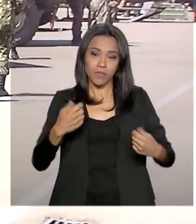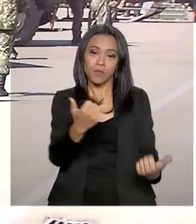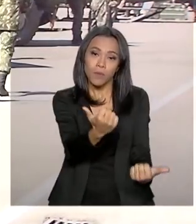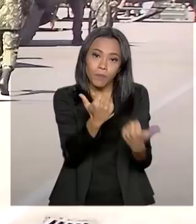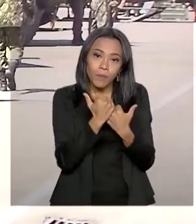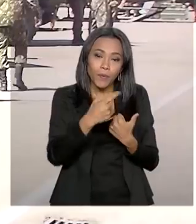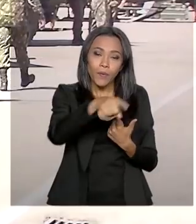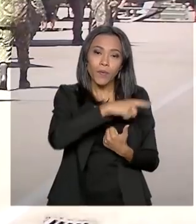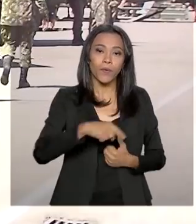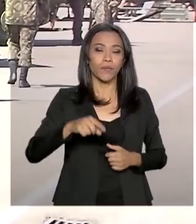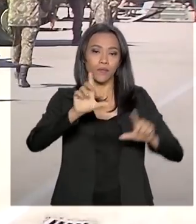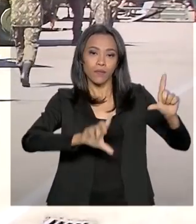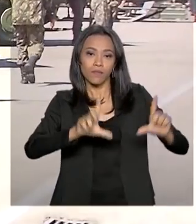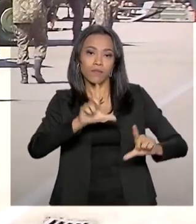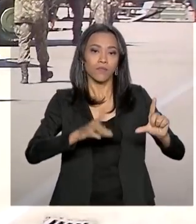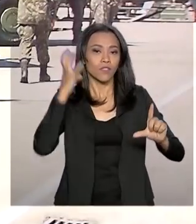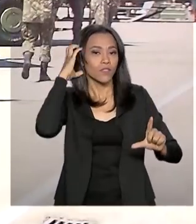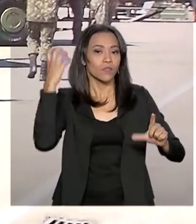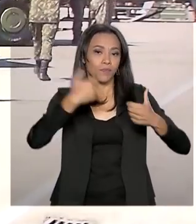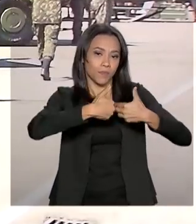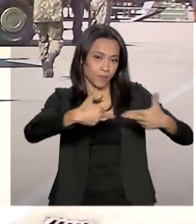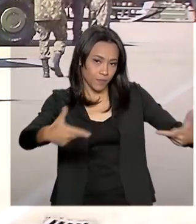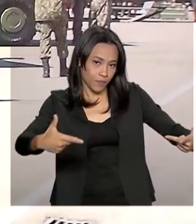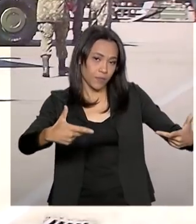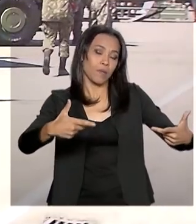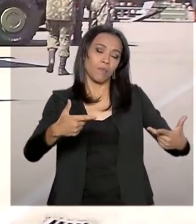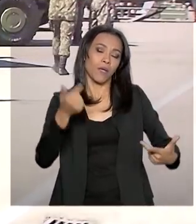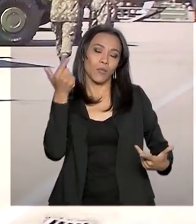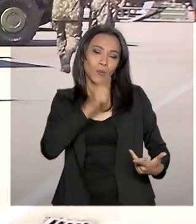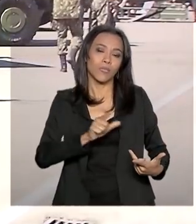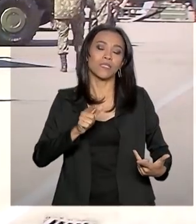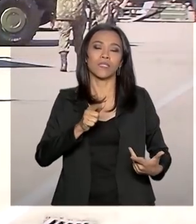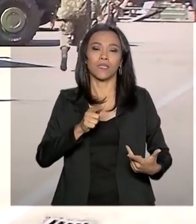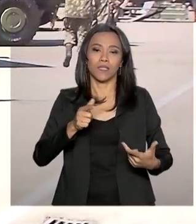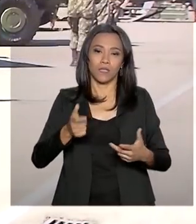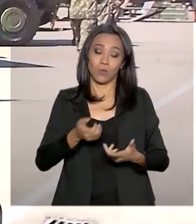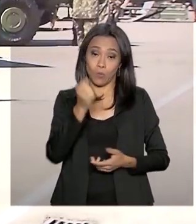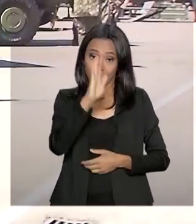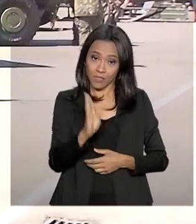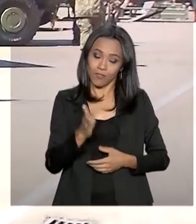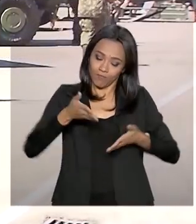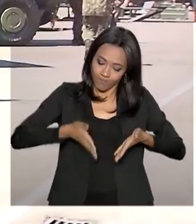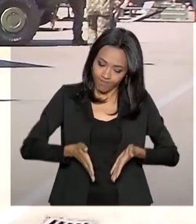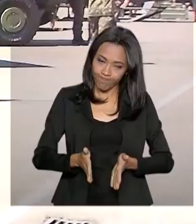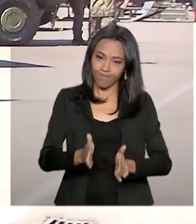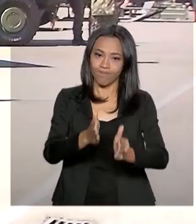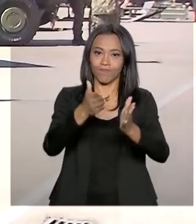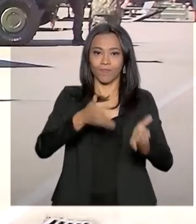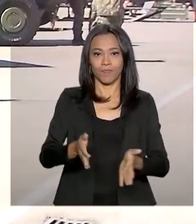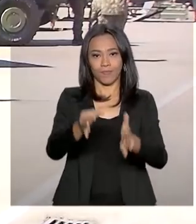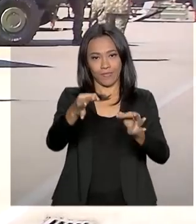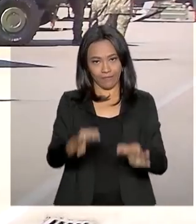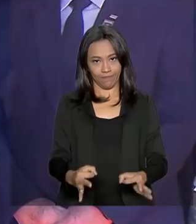da imprensa para colocar o Brasil no lugar que, segundo o presidente, o país merece.